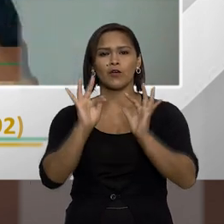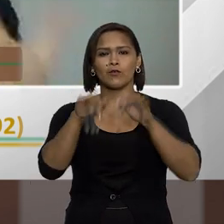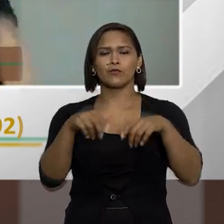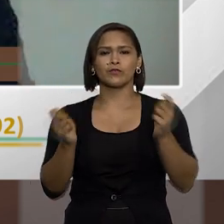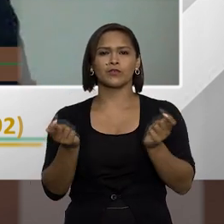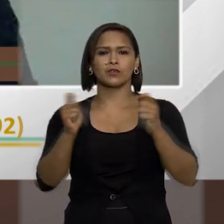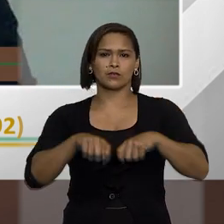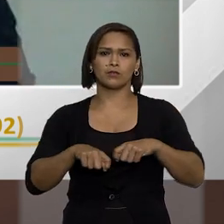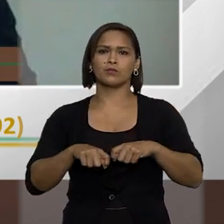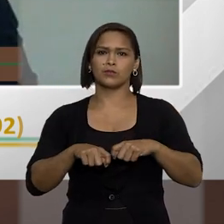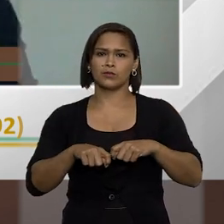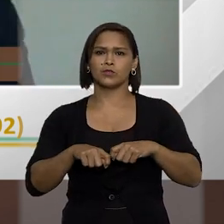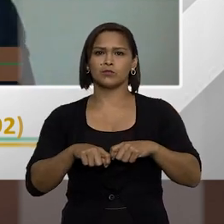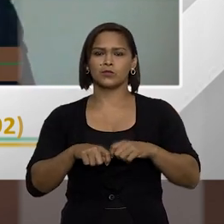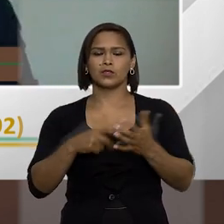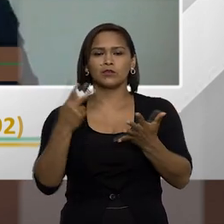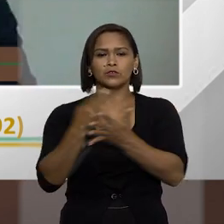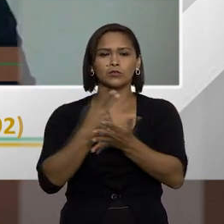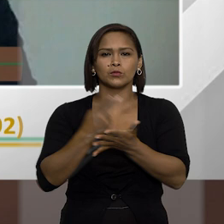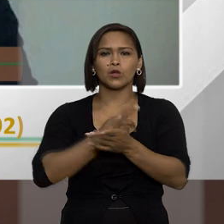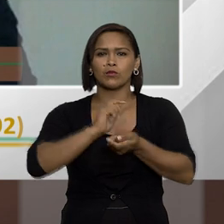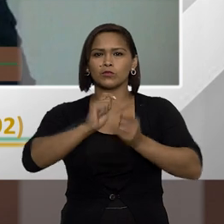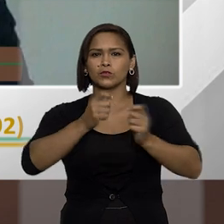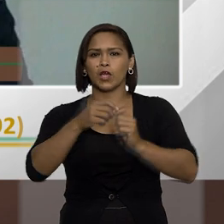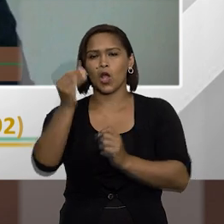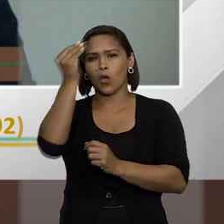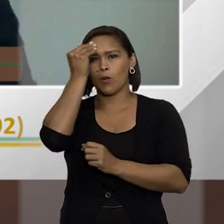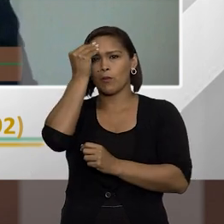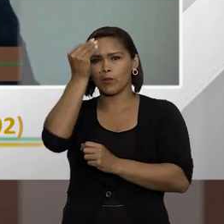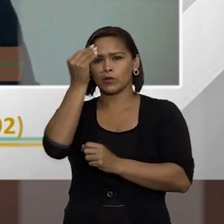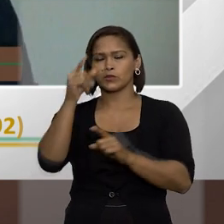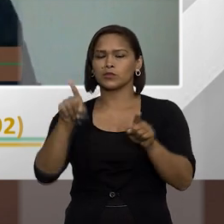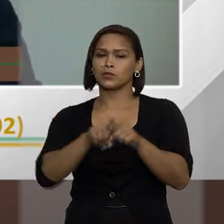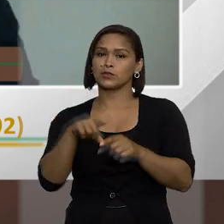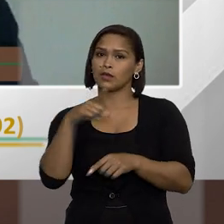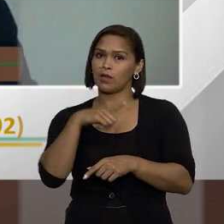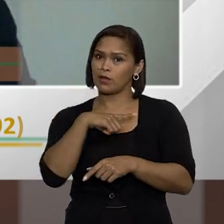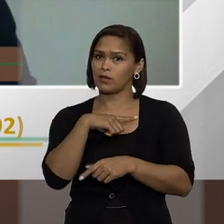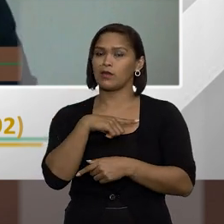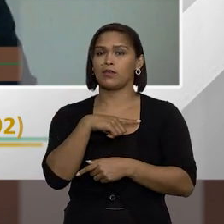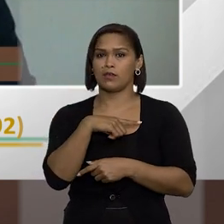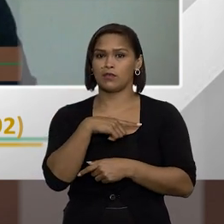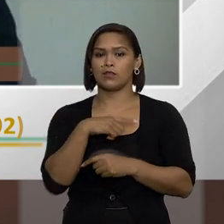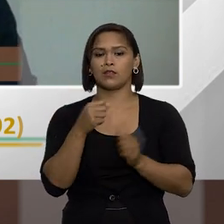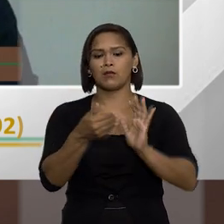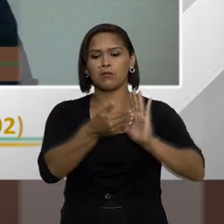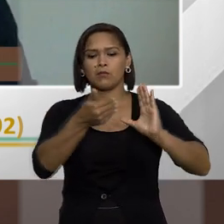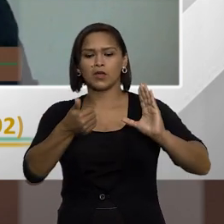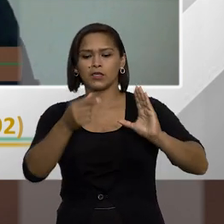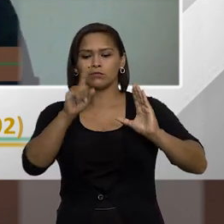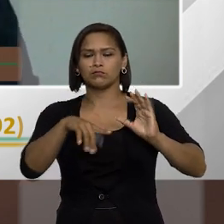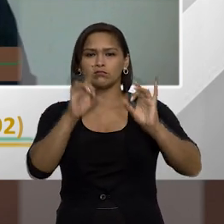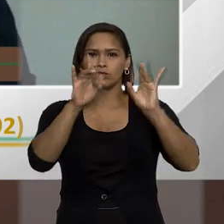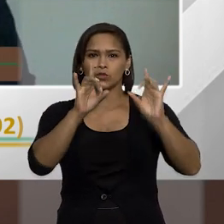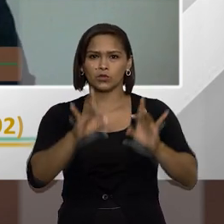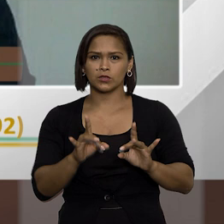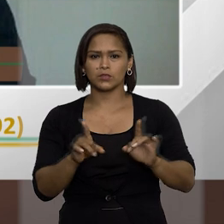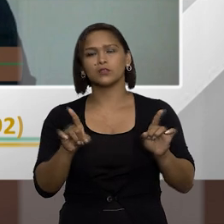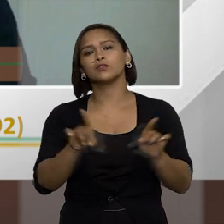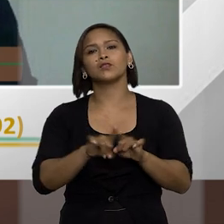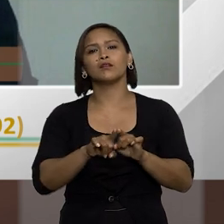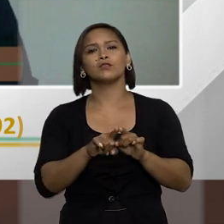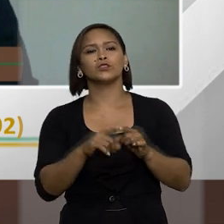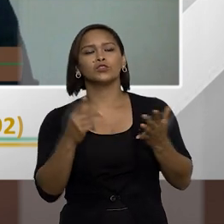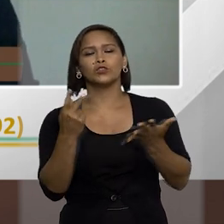fim da possibilidade de atos de improbidade culposos, né, haveria realmente uma exclusividade em termos